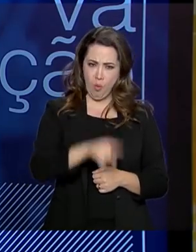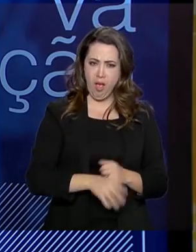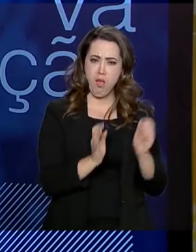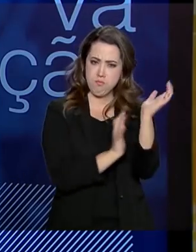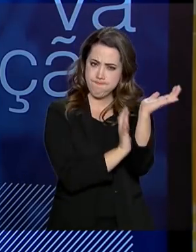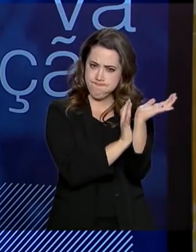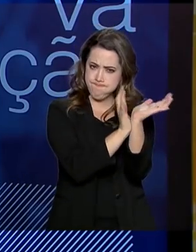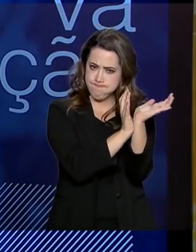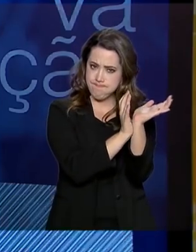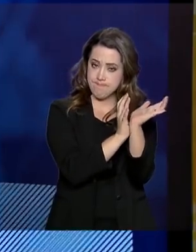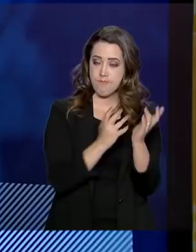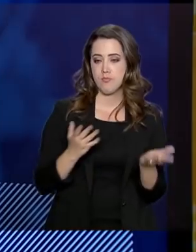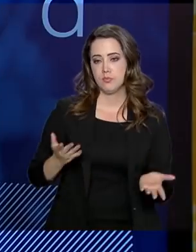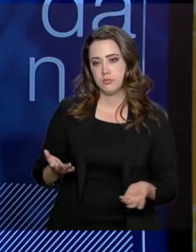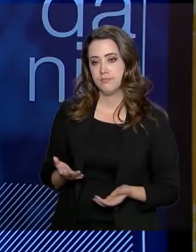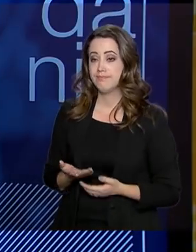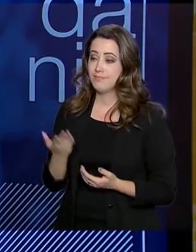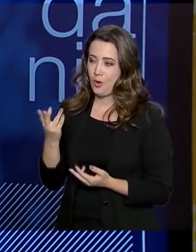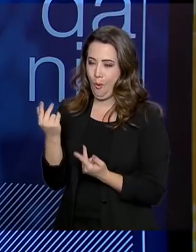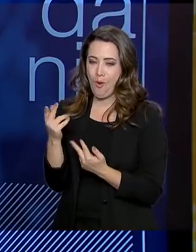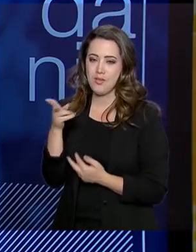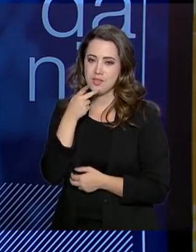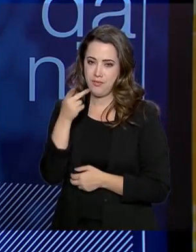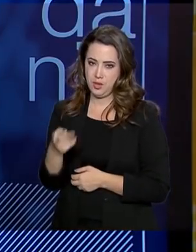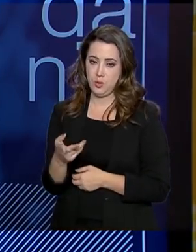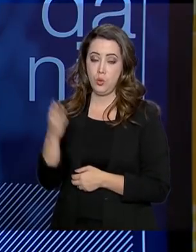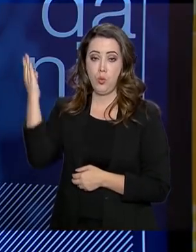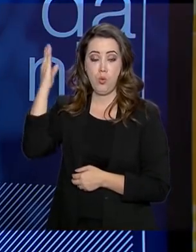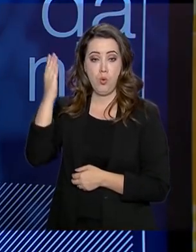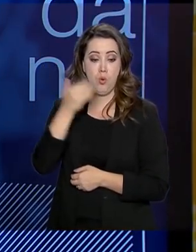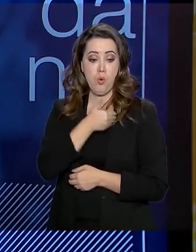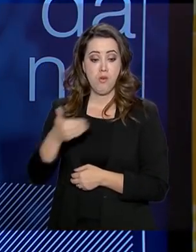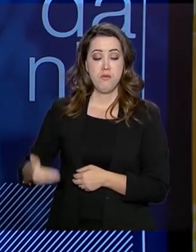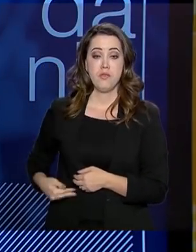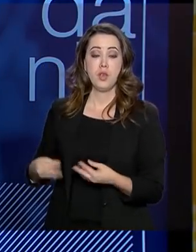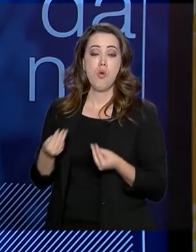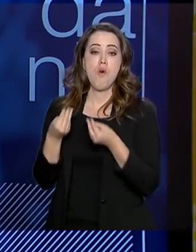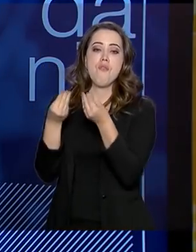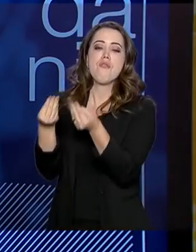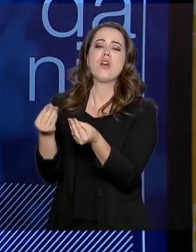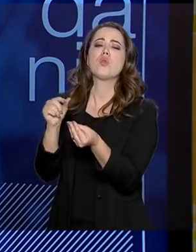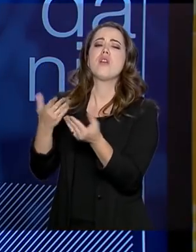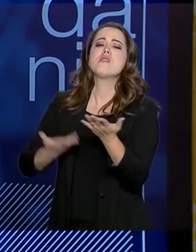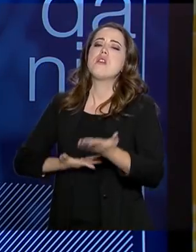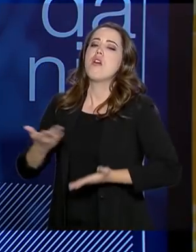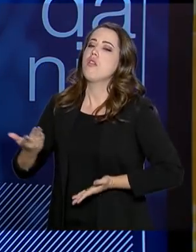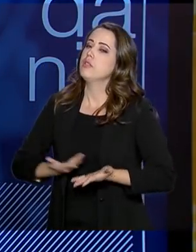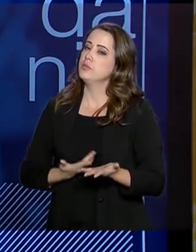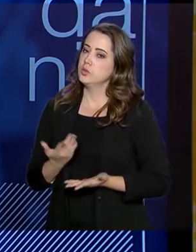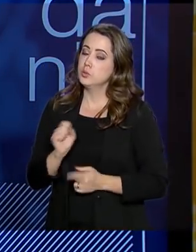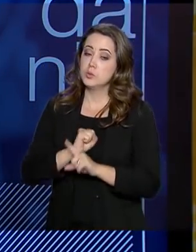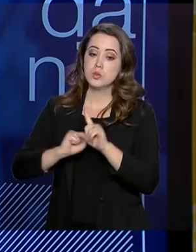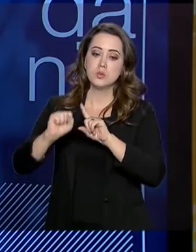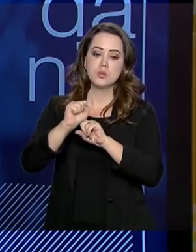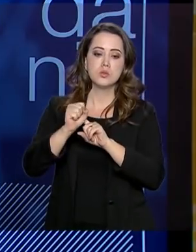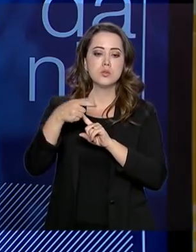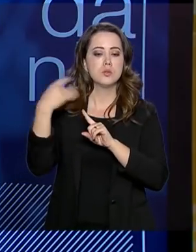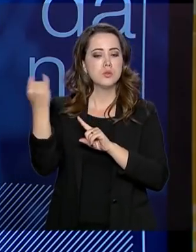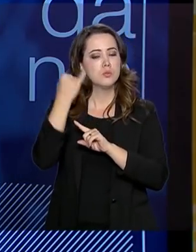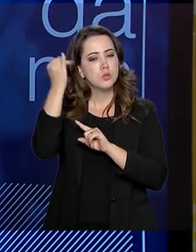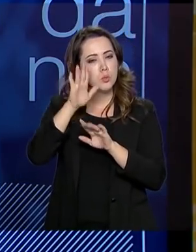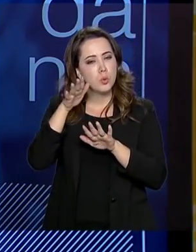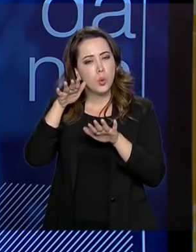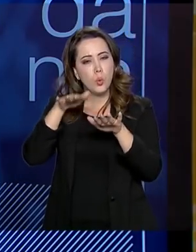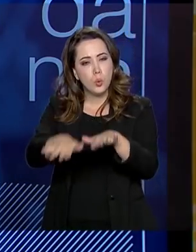falou, o governo é um grande prestador de serviços e um prestador de serviços para uma sociedade altamente